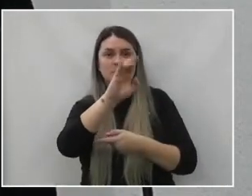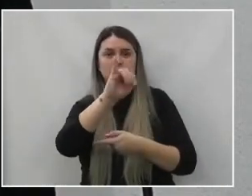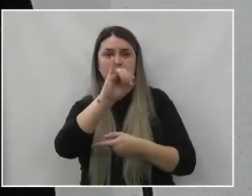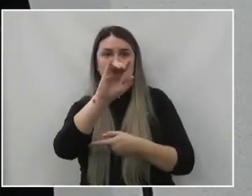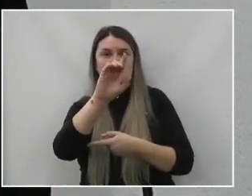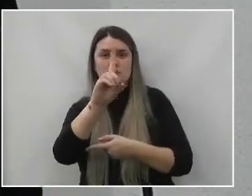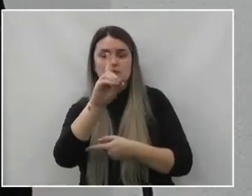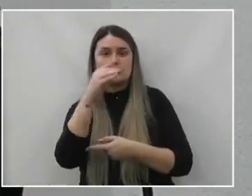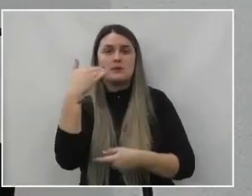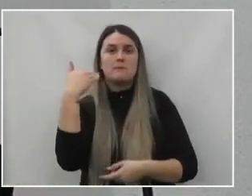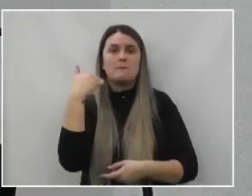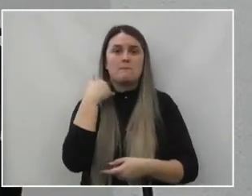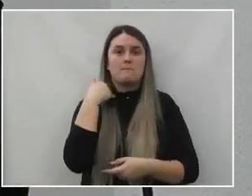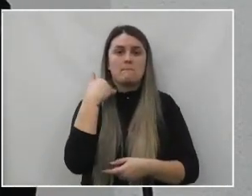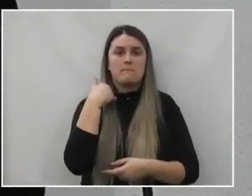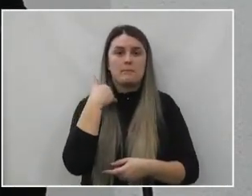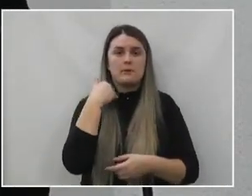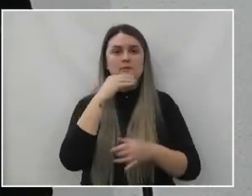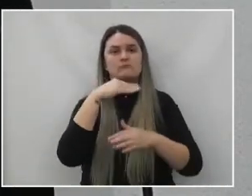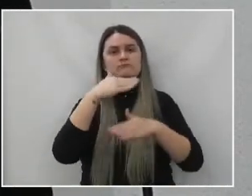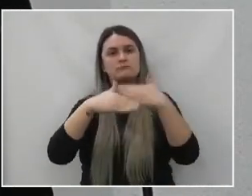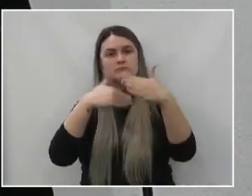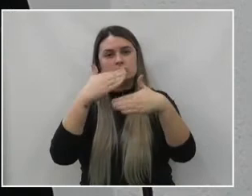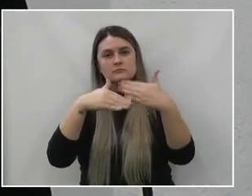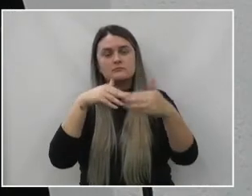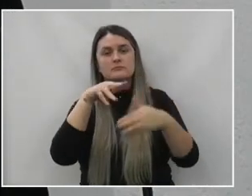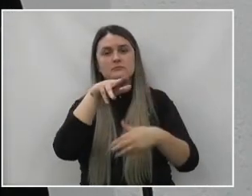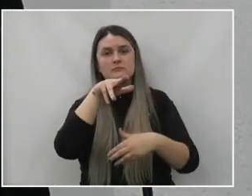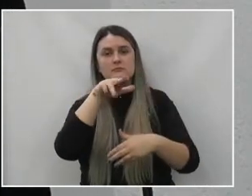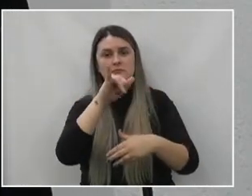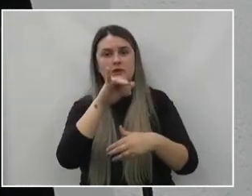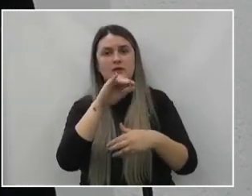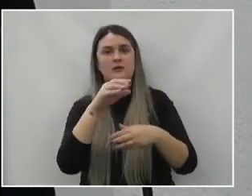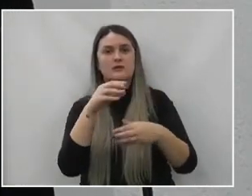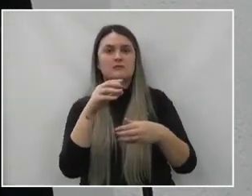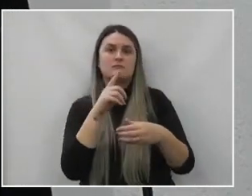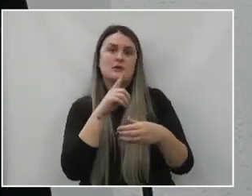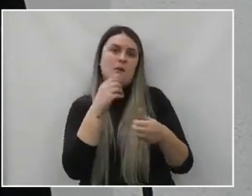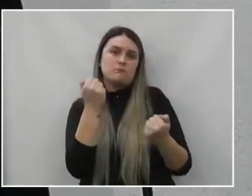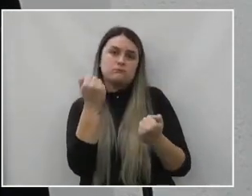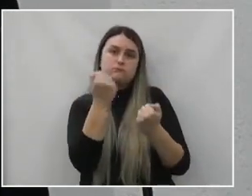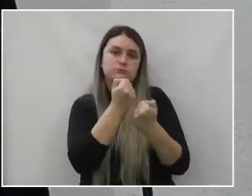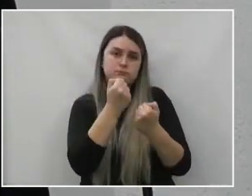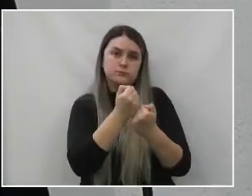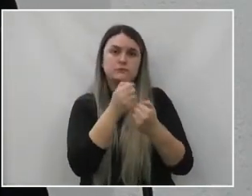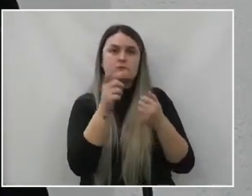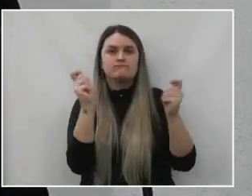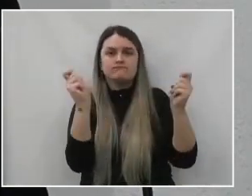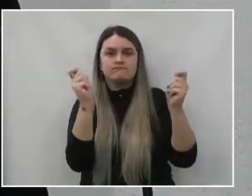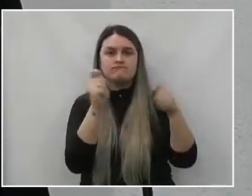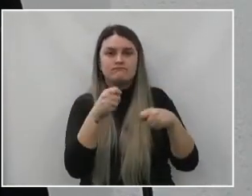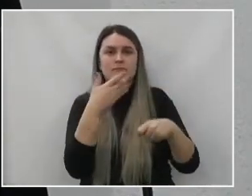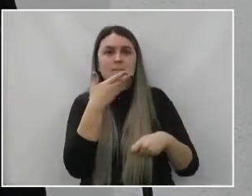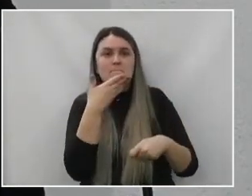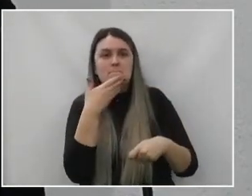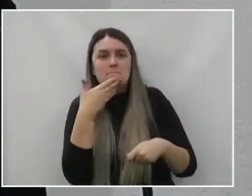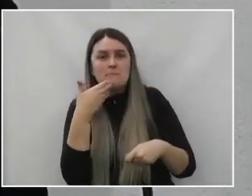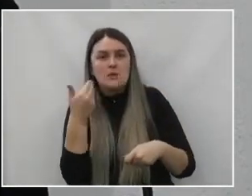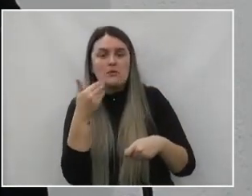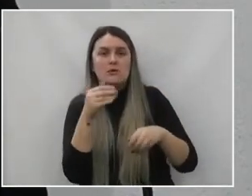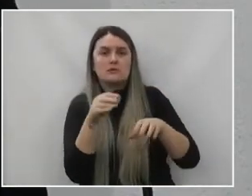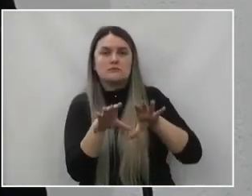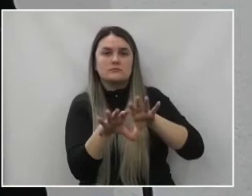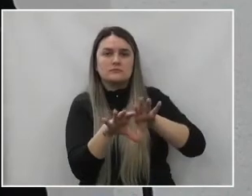que é o Banco Interamericano de Desenvolvimento, e que irá dar, sem dúvida nenhuma, a condição melhor para a